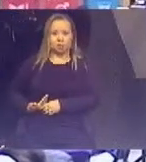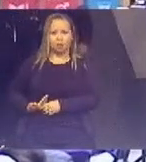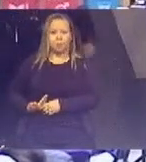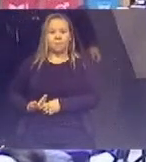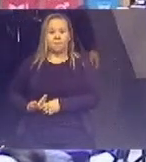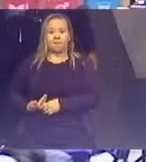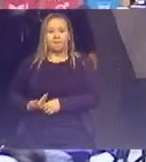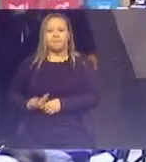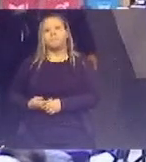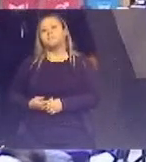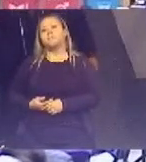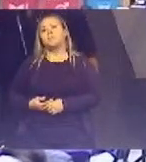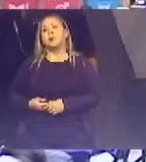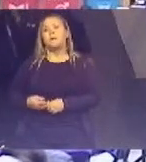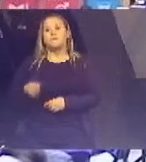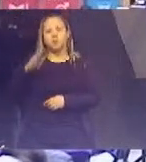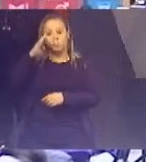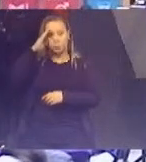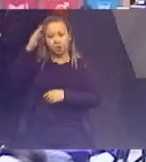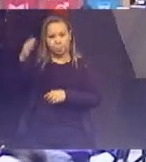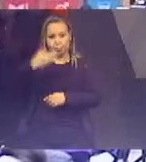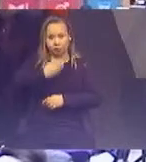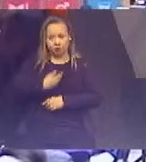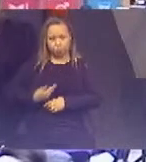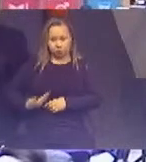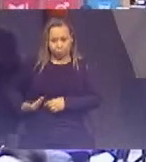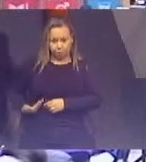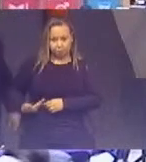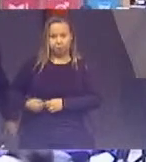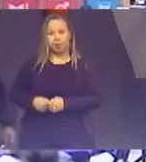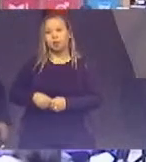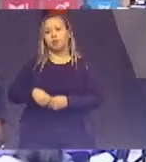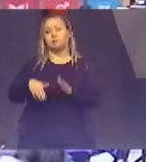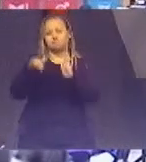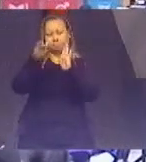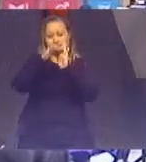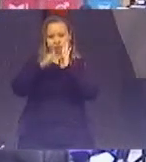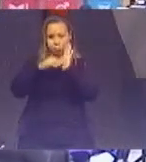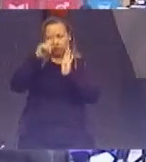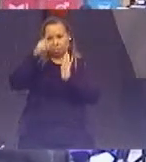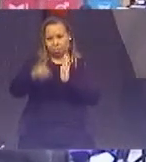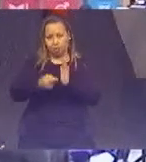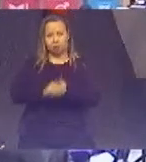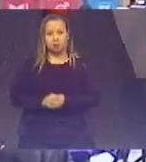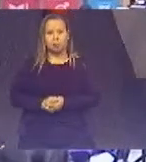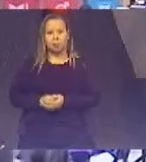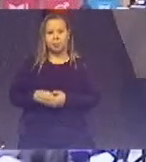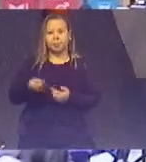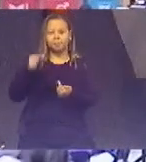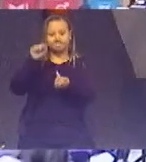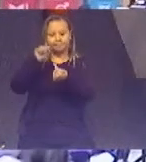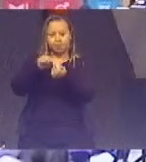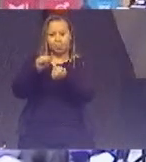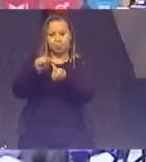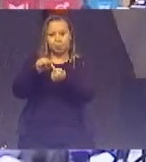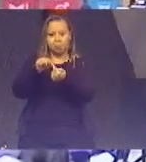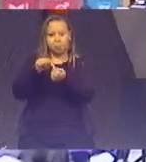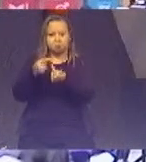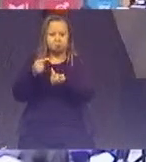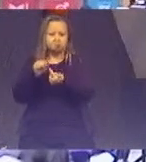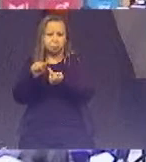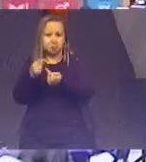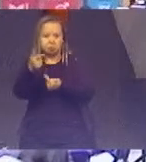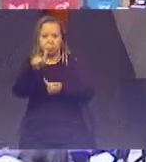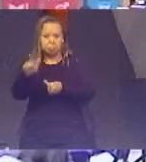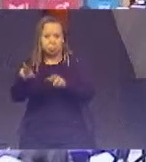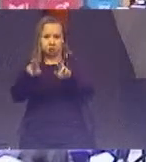sobrepondo-se a governos mandatos e vieses ideológicos Por isso mesmo fico muito